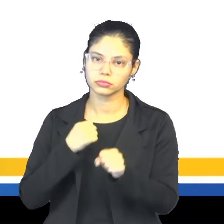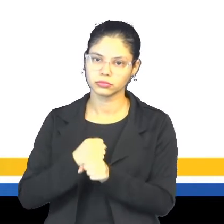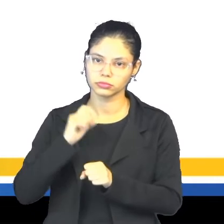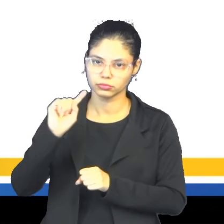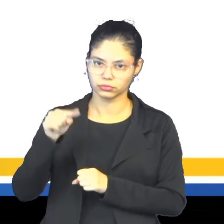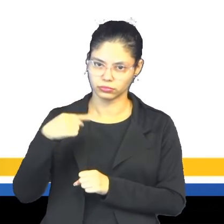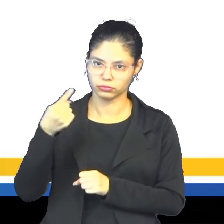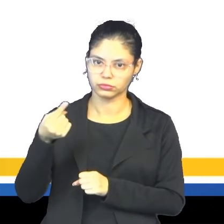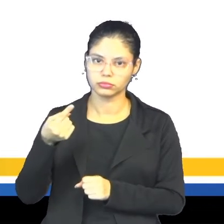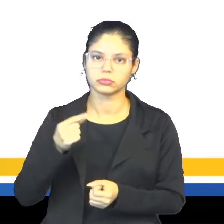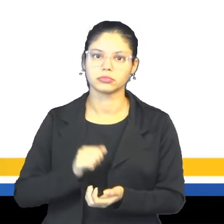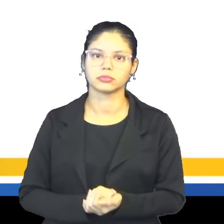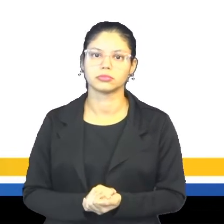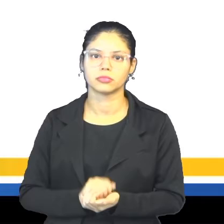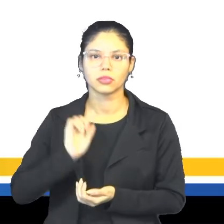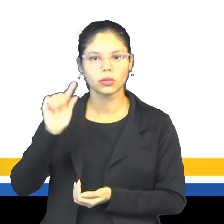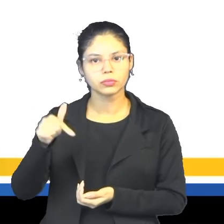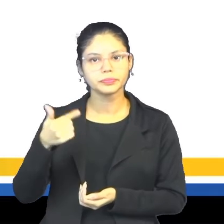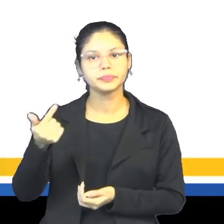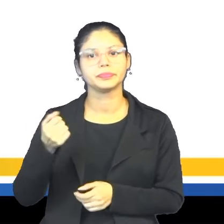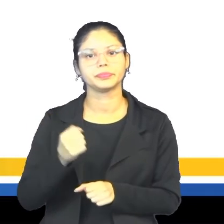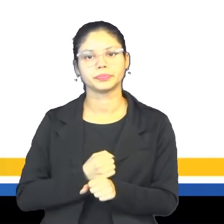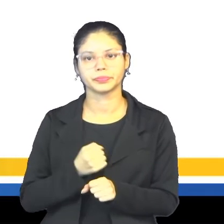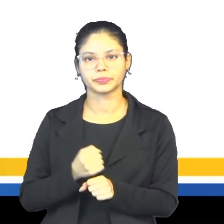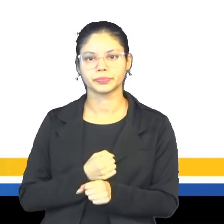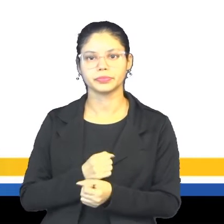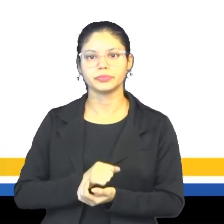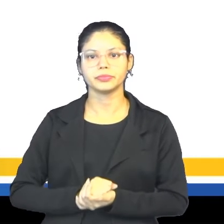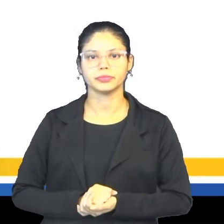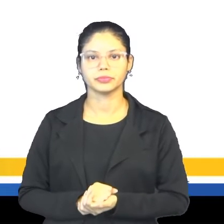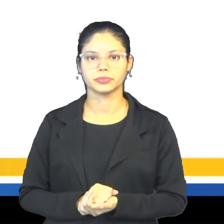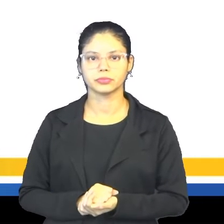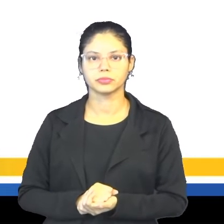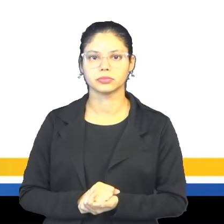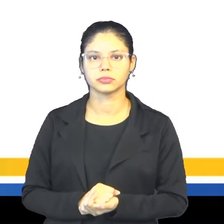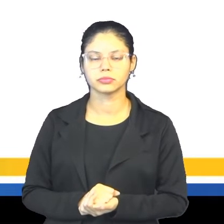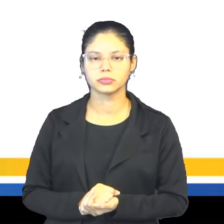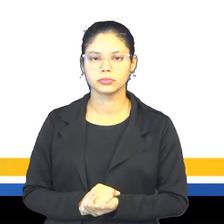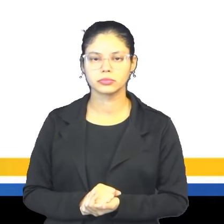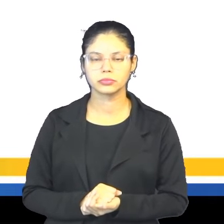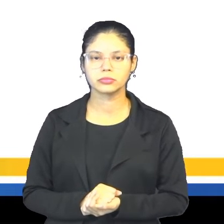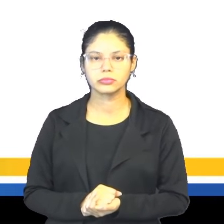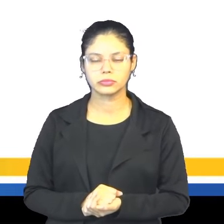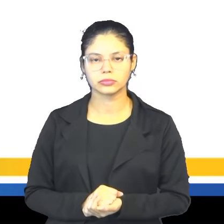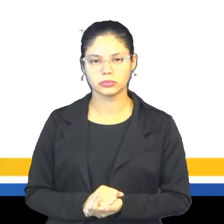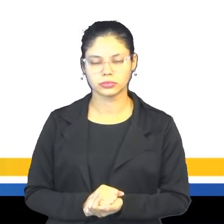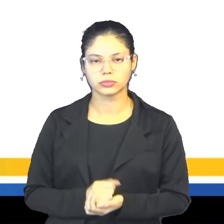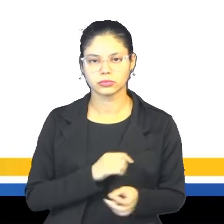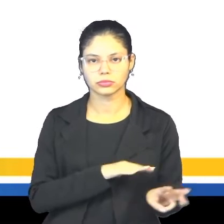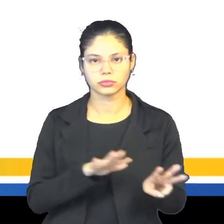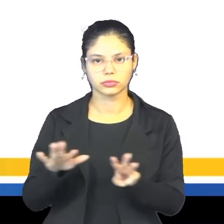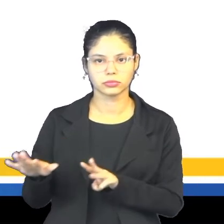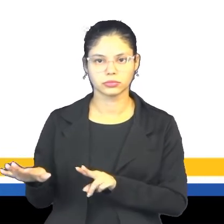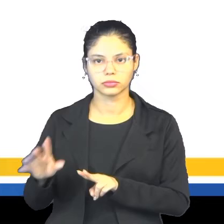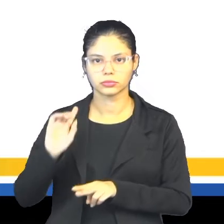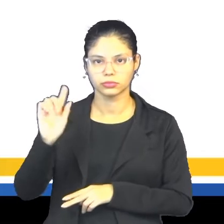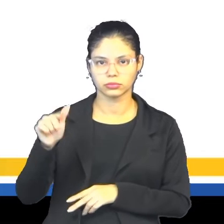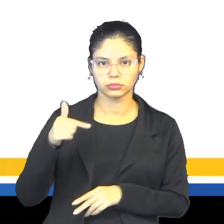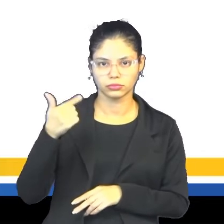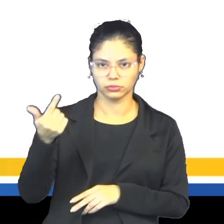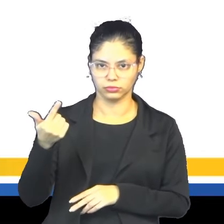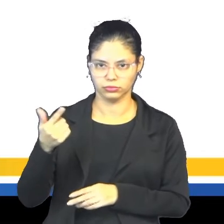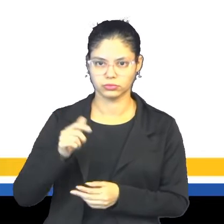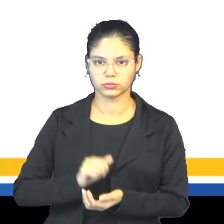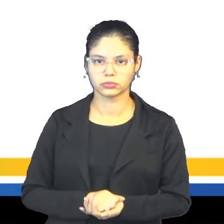ano que vem, ou no próximo ano. Nós temos next week, semana que vem,